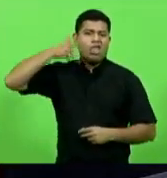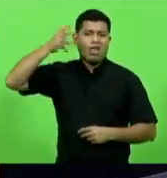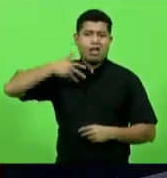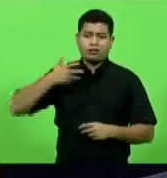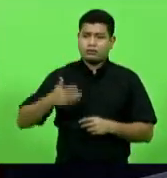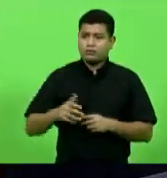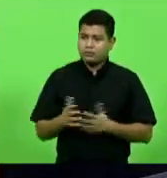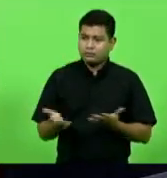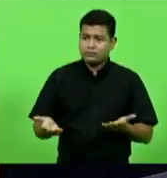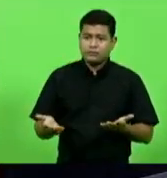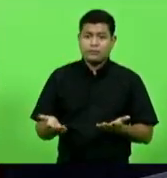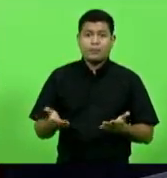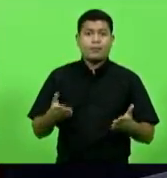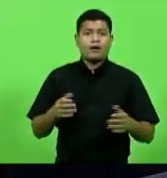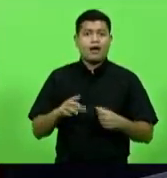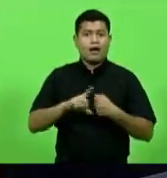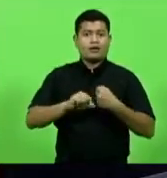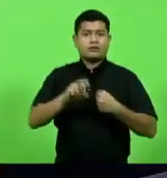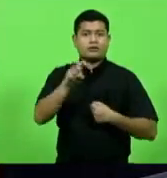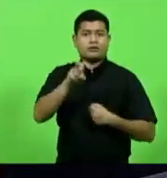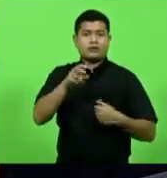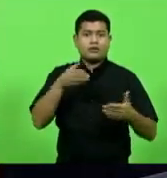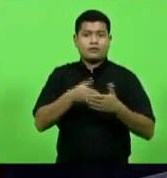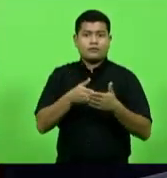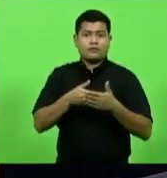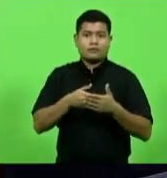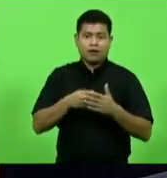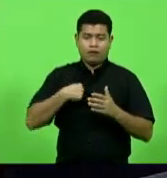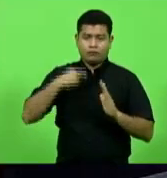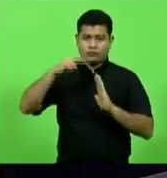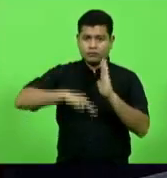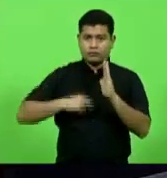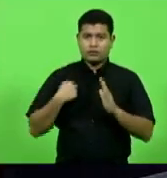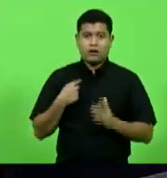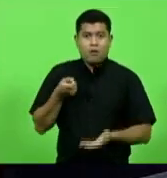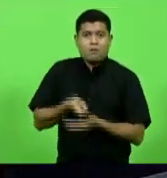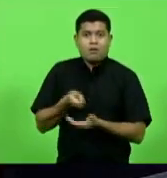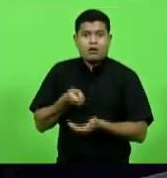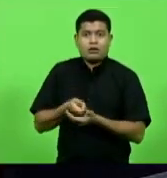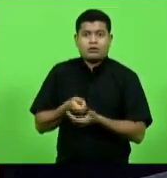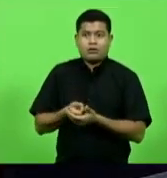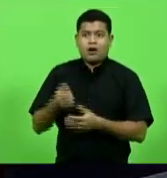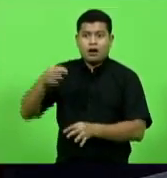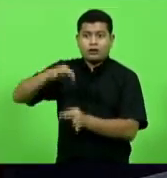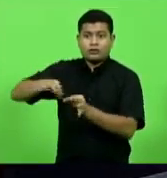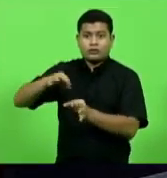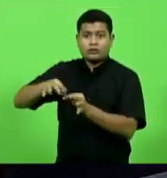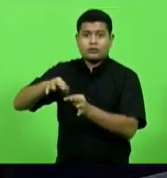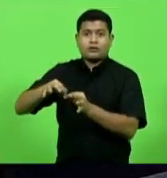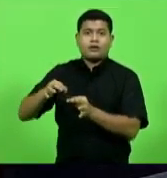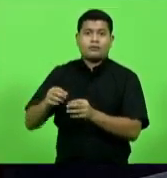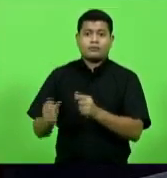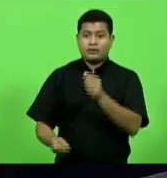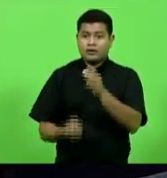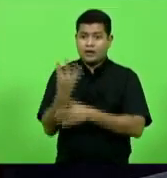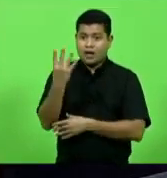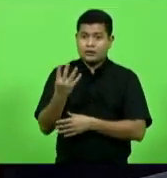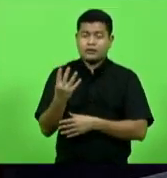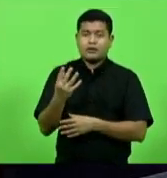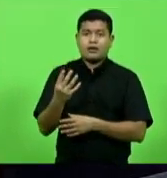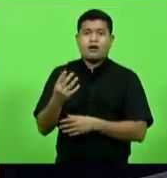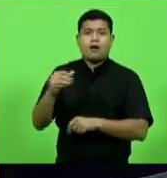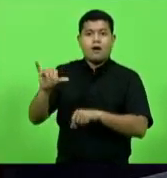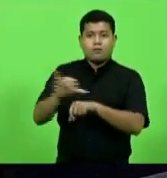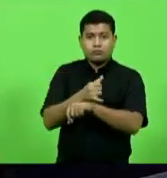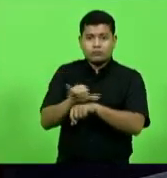quinto vetado vou ler ele na íntegra fica obrigatório o estabelecimento de um plano de gerenciamento de riscos